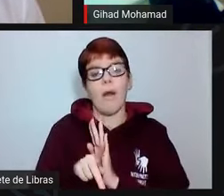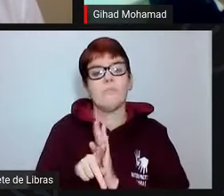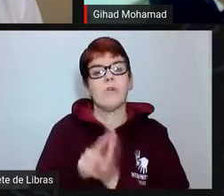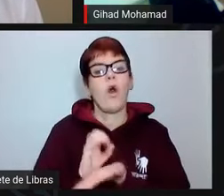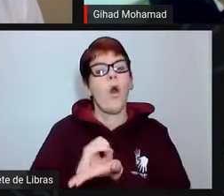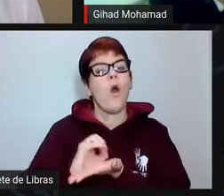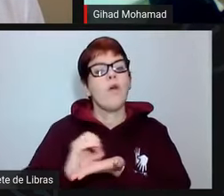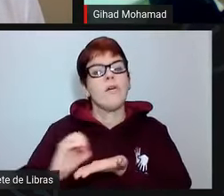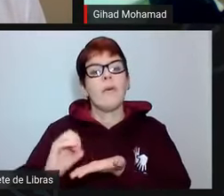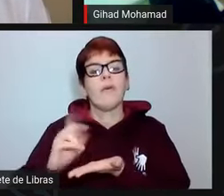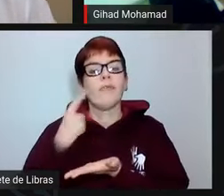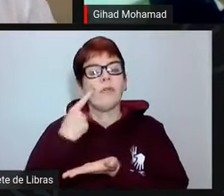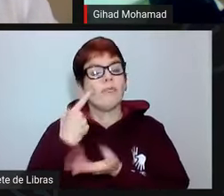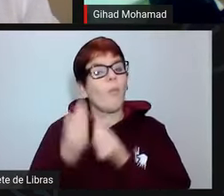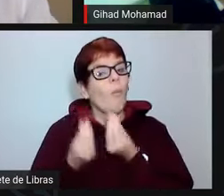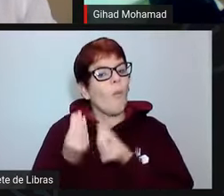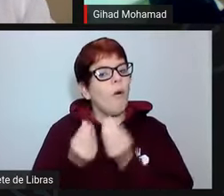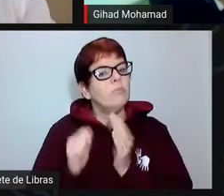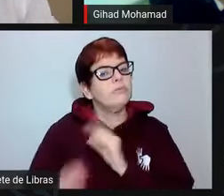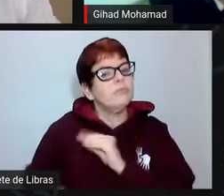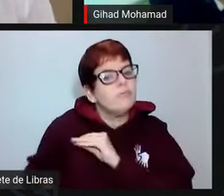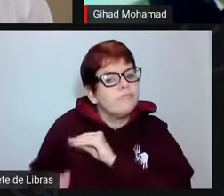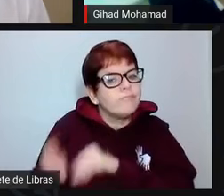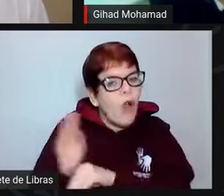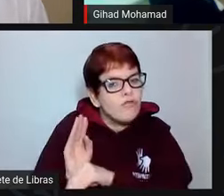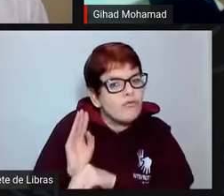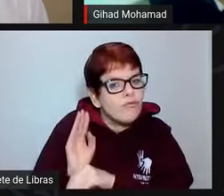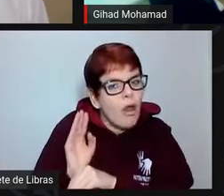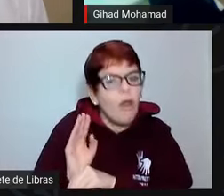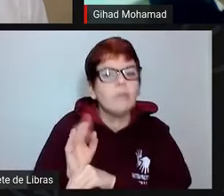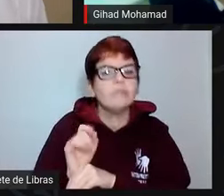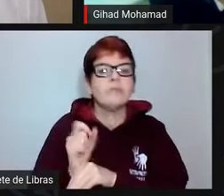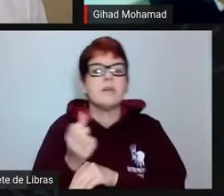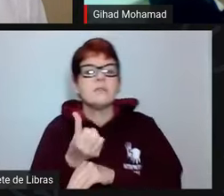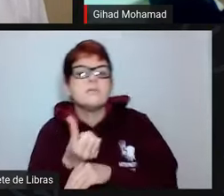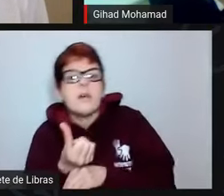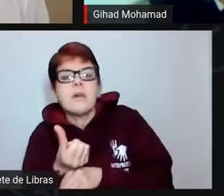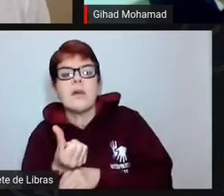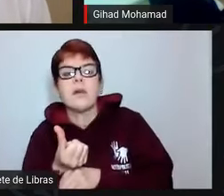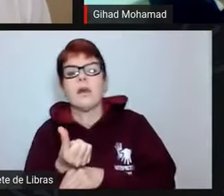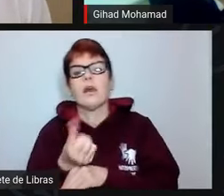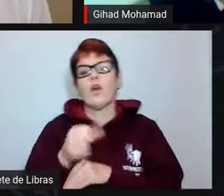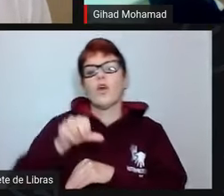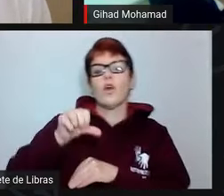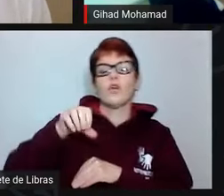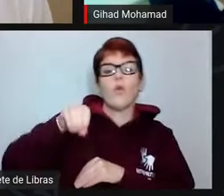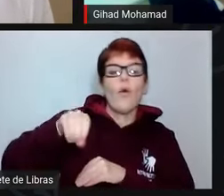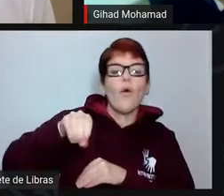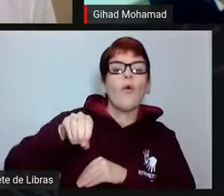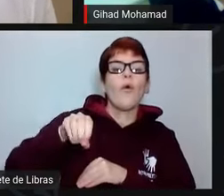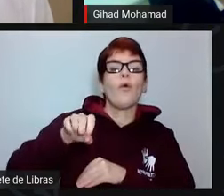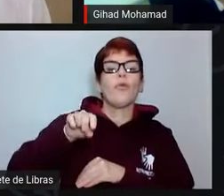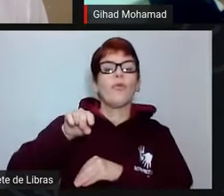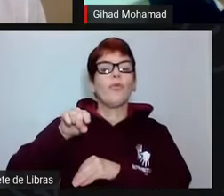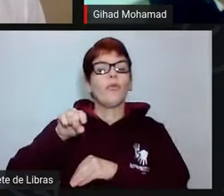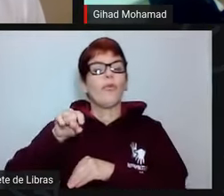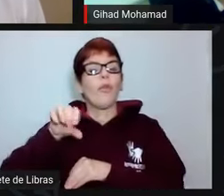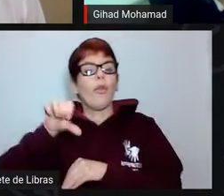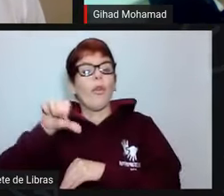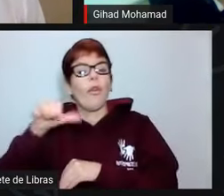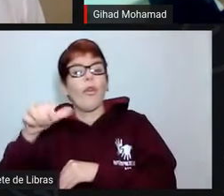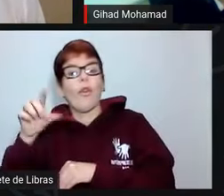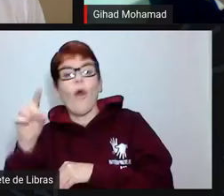suplementando entre seis e oito, nove milhões, chegamos a nove, quase dez milhões